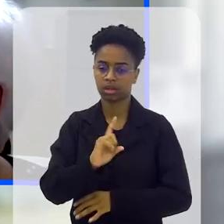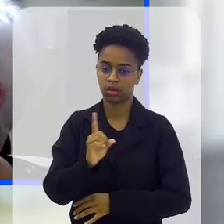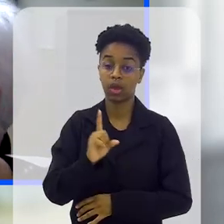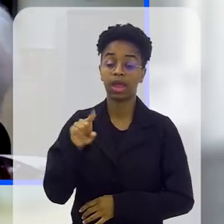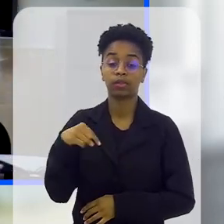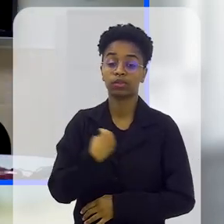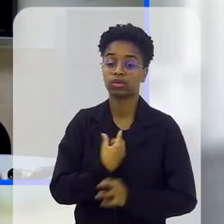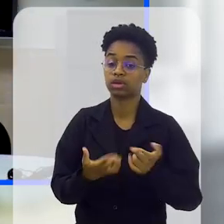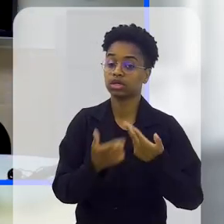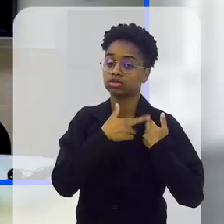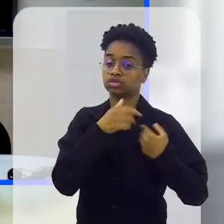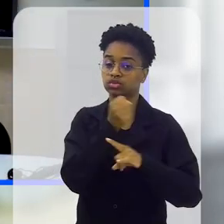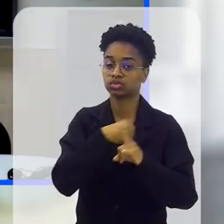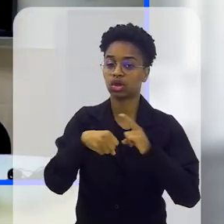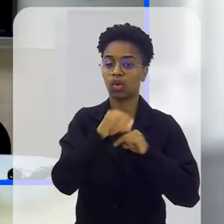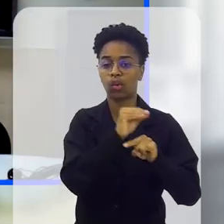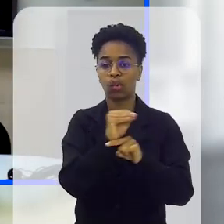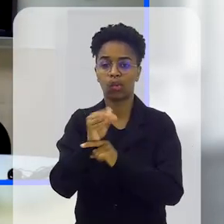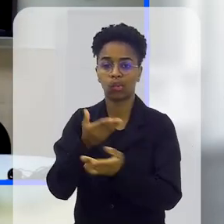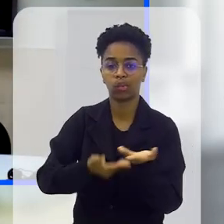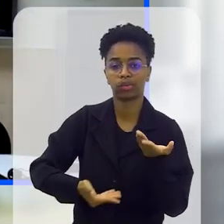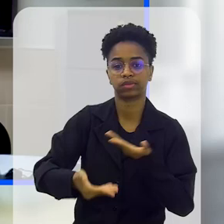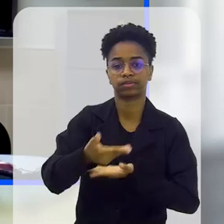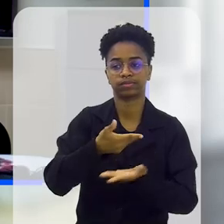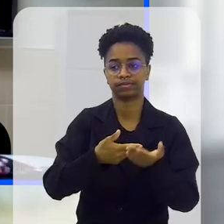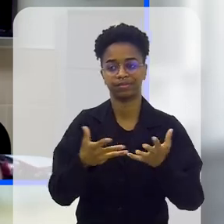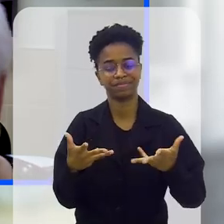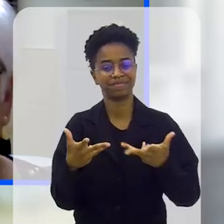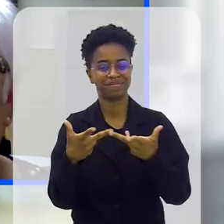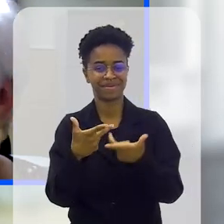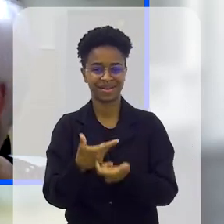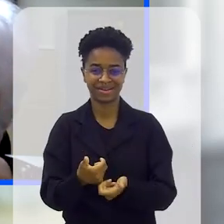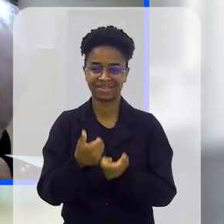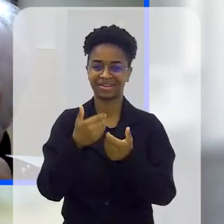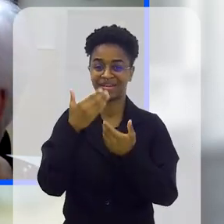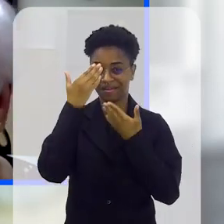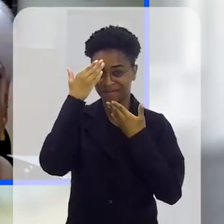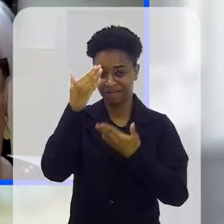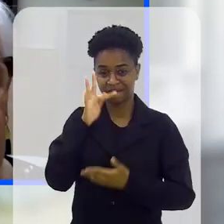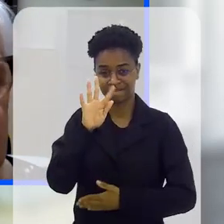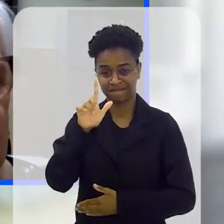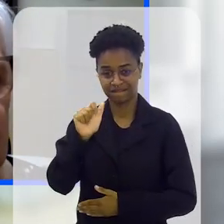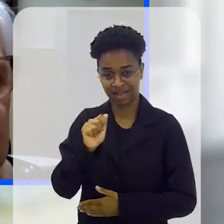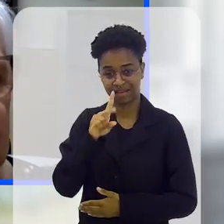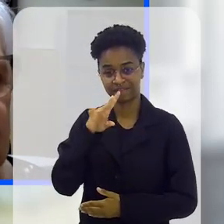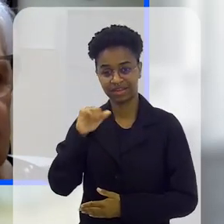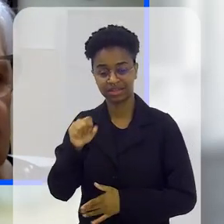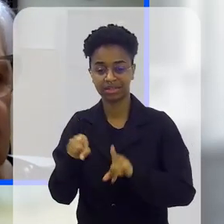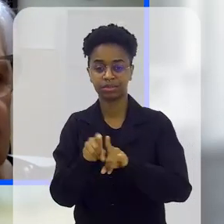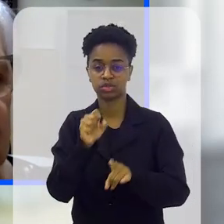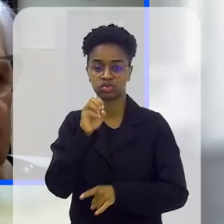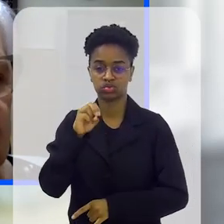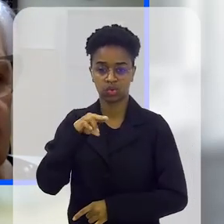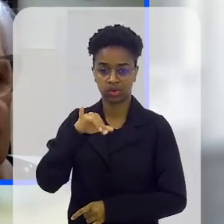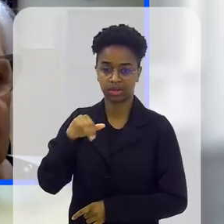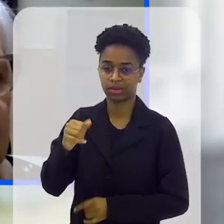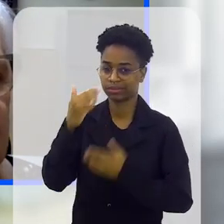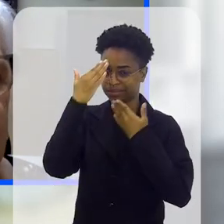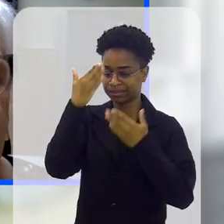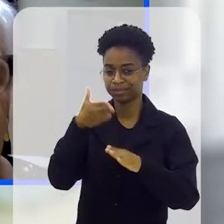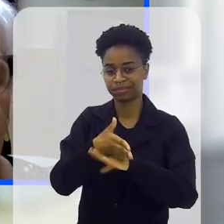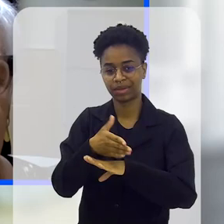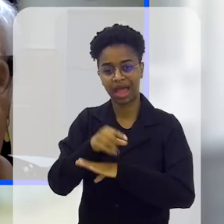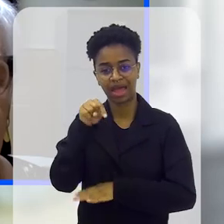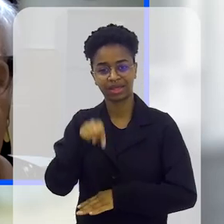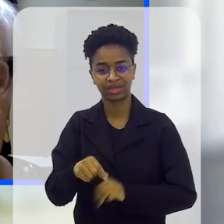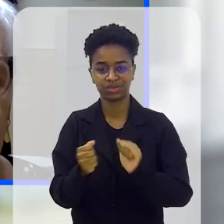amanhã, isso é a nossa responsabilidade social, cuidarmos dos desobos. Maravilha, doutora Flávia, Sônia, muito obrigado pela